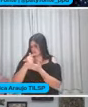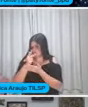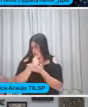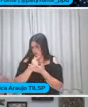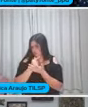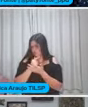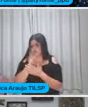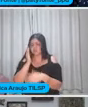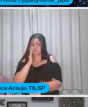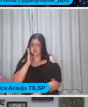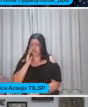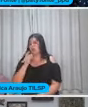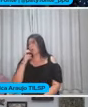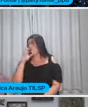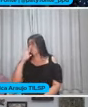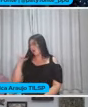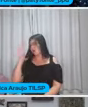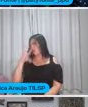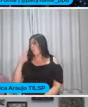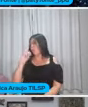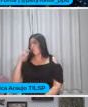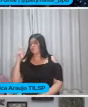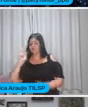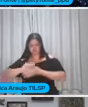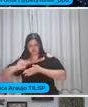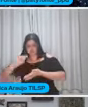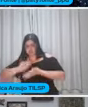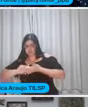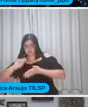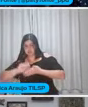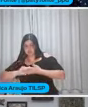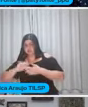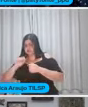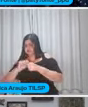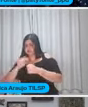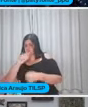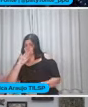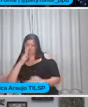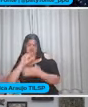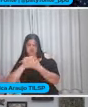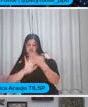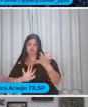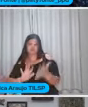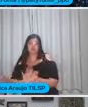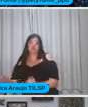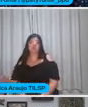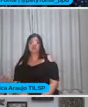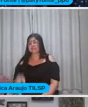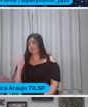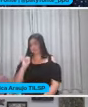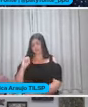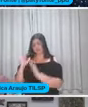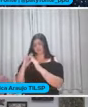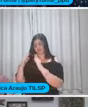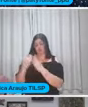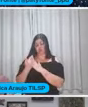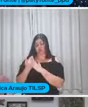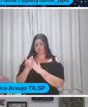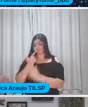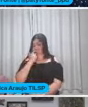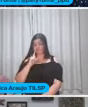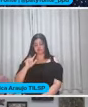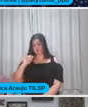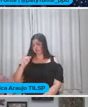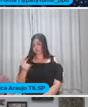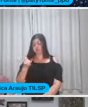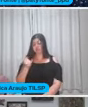Se expressando oralmente Ou por escrito Quando for o caso Fazendo esse tipo de atividade Então Se na escola A gente não oportuniza